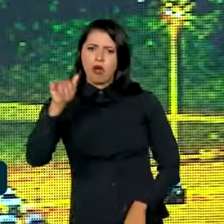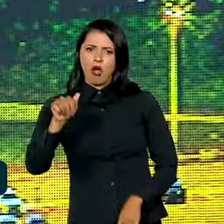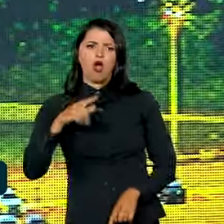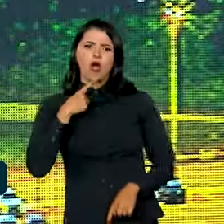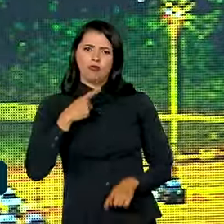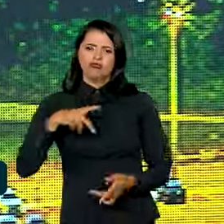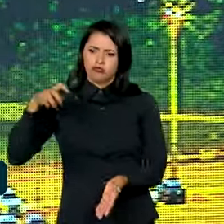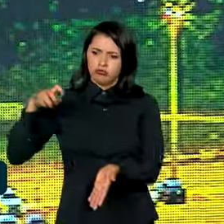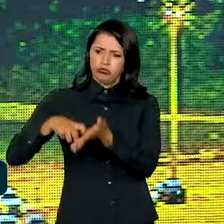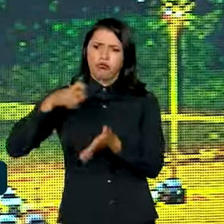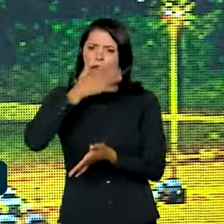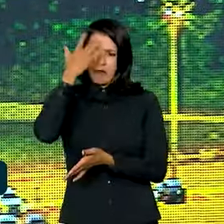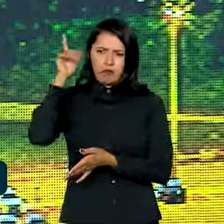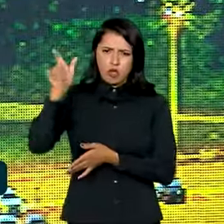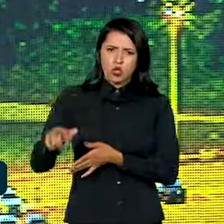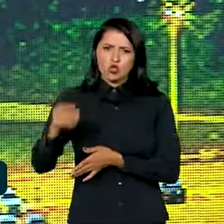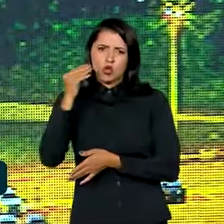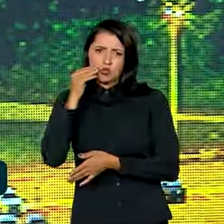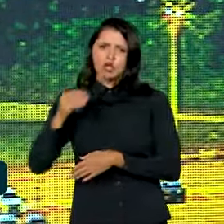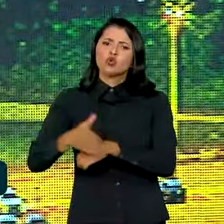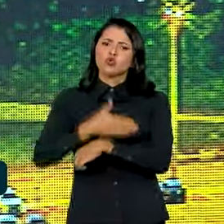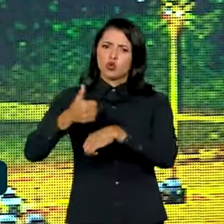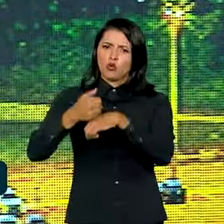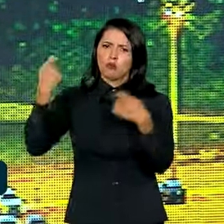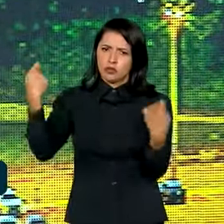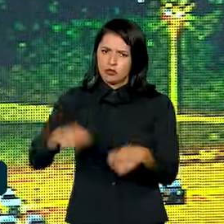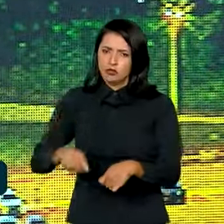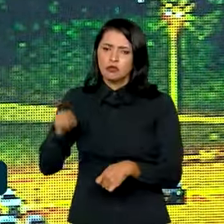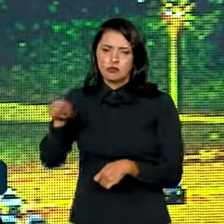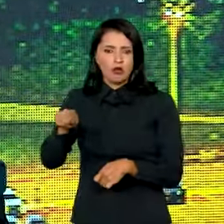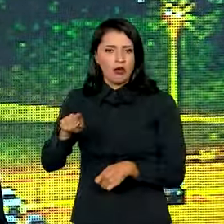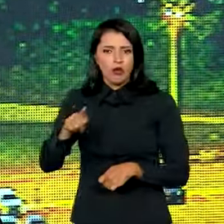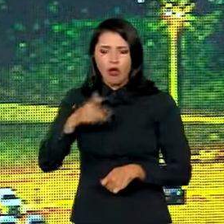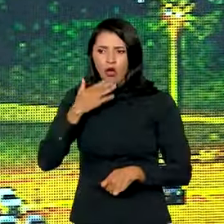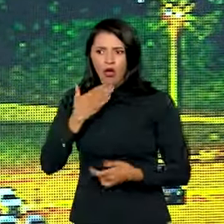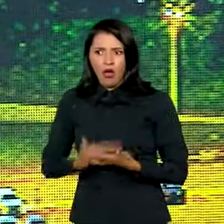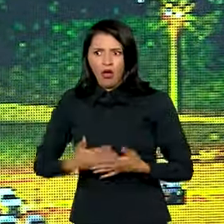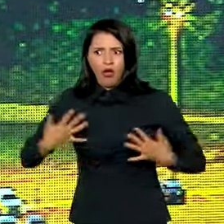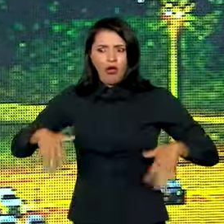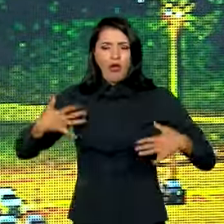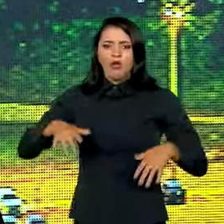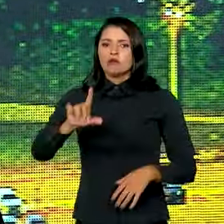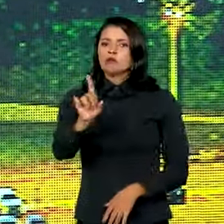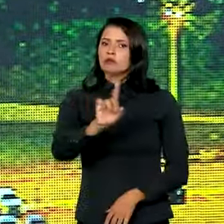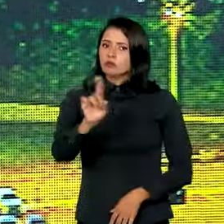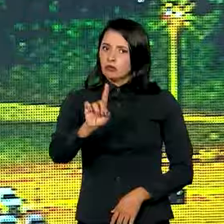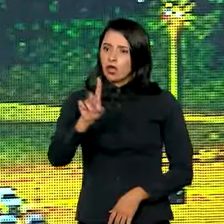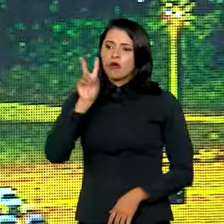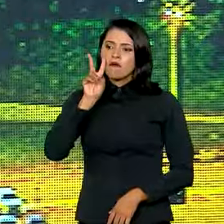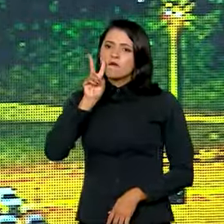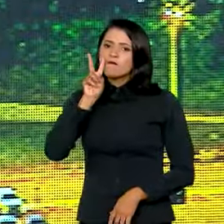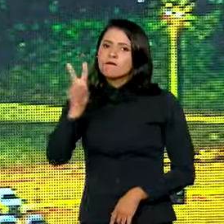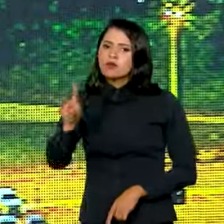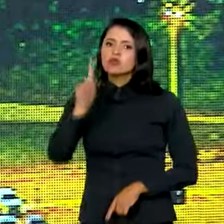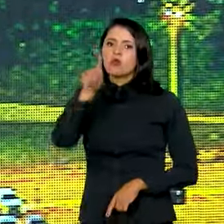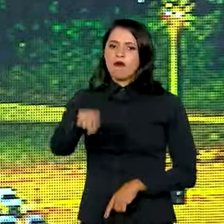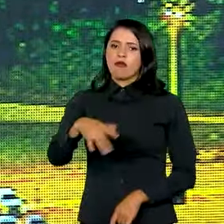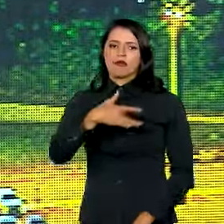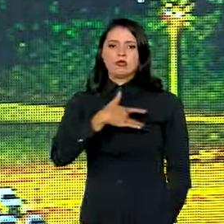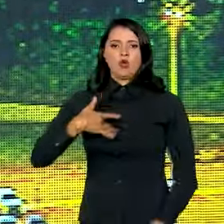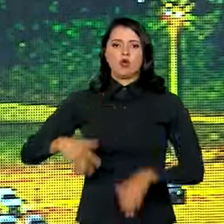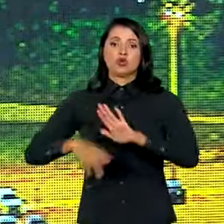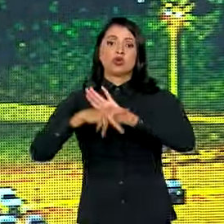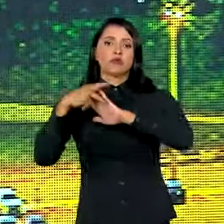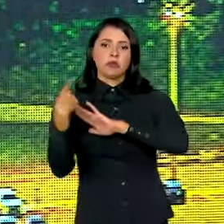envolvidas na tentativa de golpe. Não deve causar surpresa, mas deve ser visto como sinal de saúde da